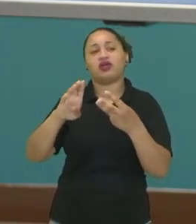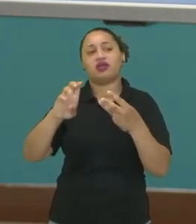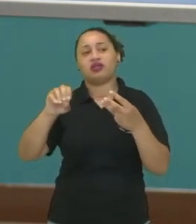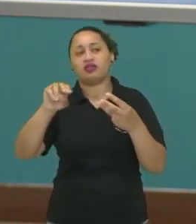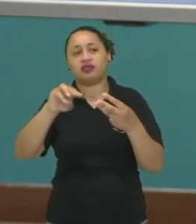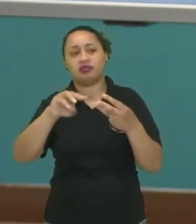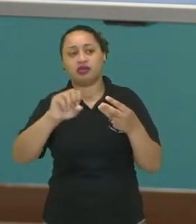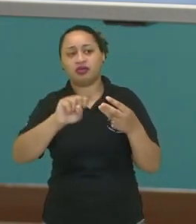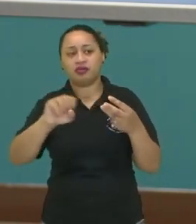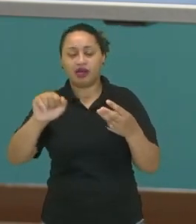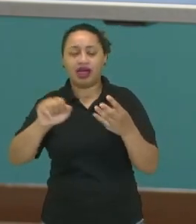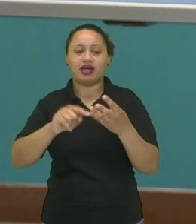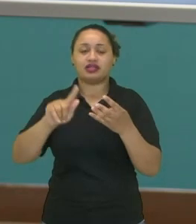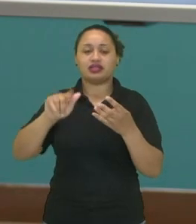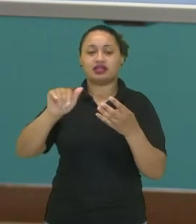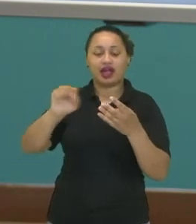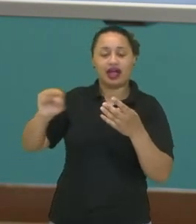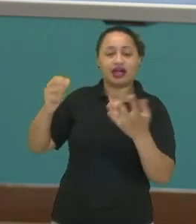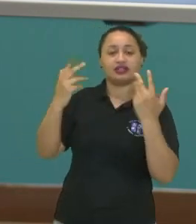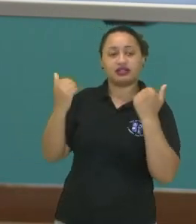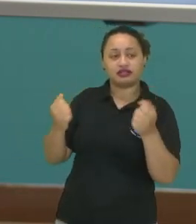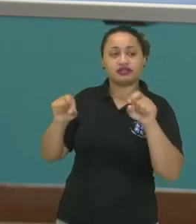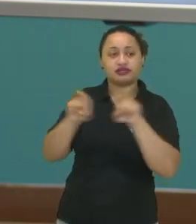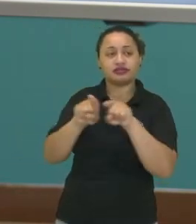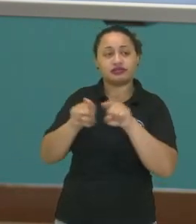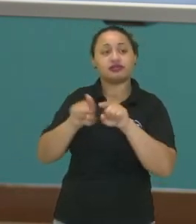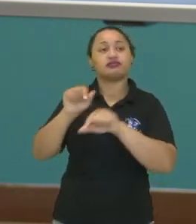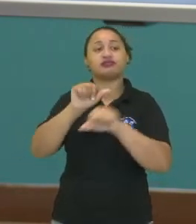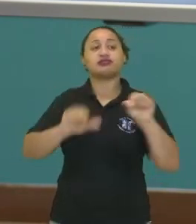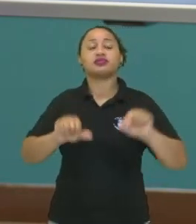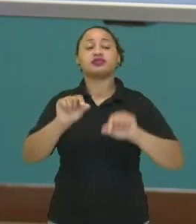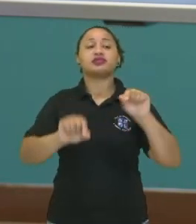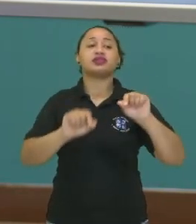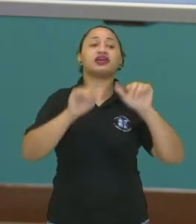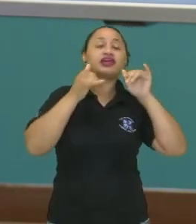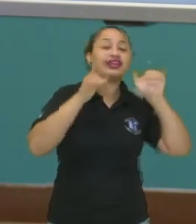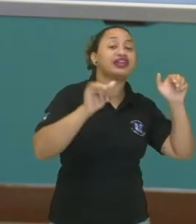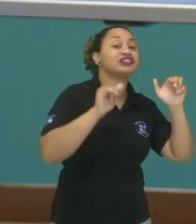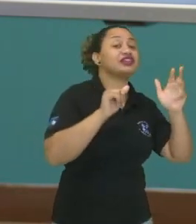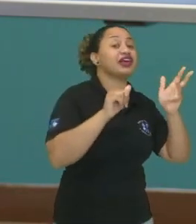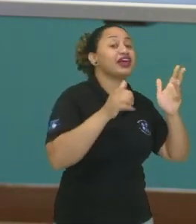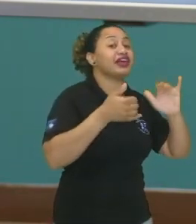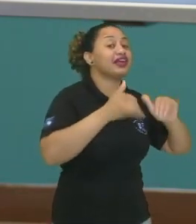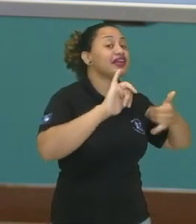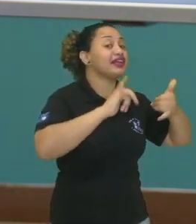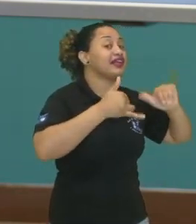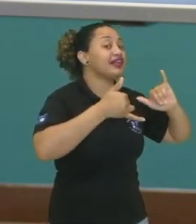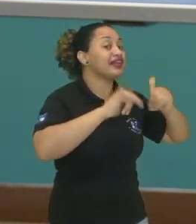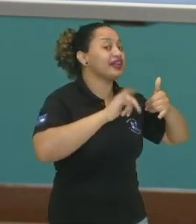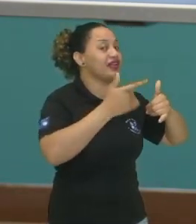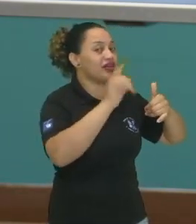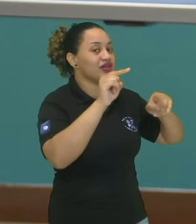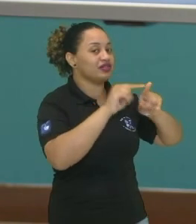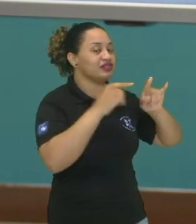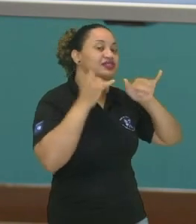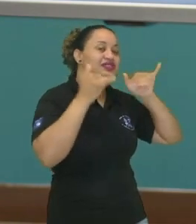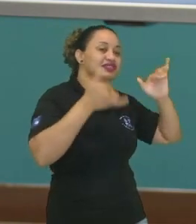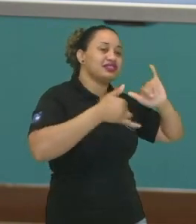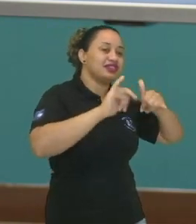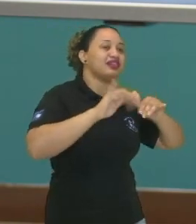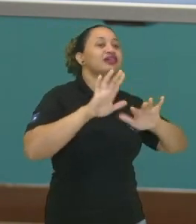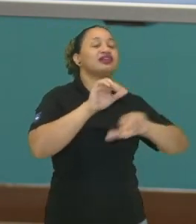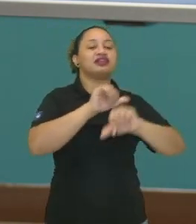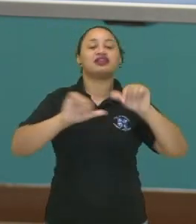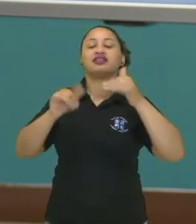biomassa, o gás natural, que vai converter o quê? A energia química, olha a outra energia aí. Energia